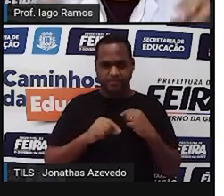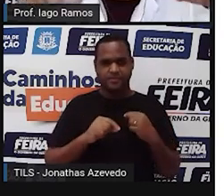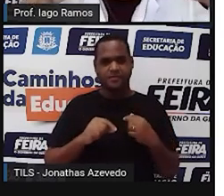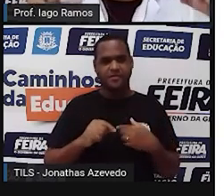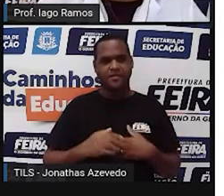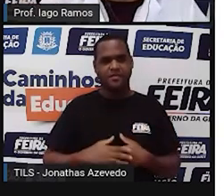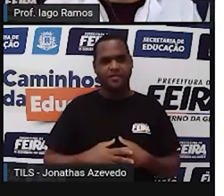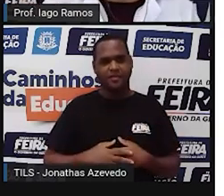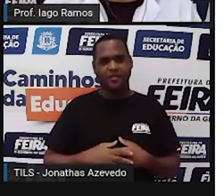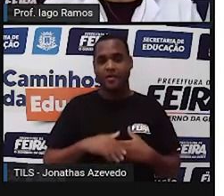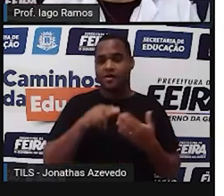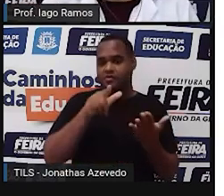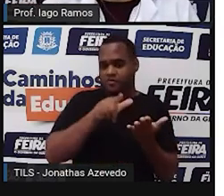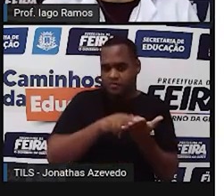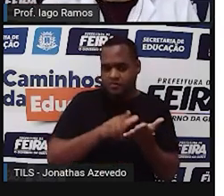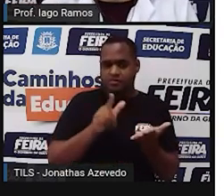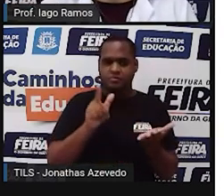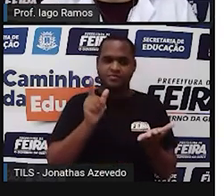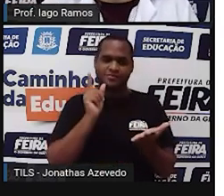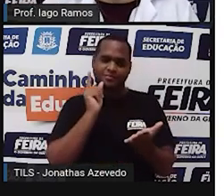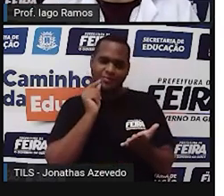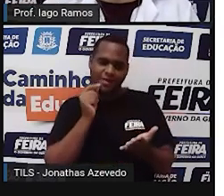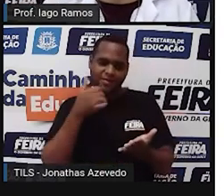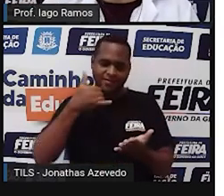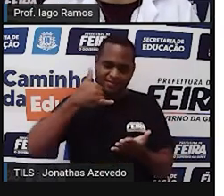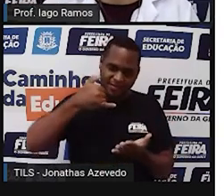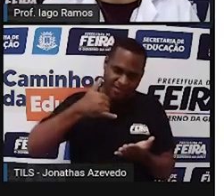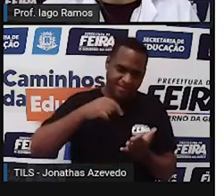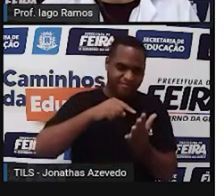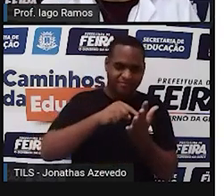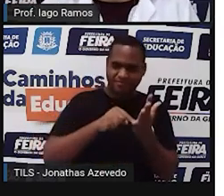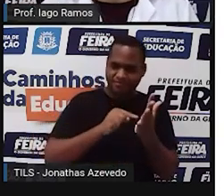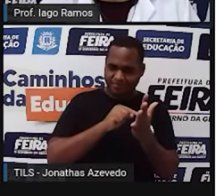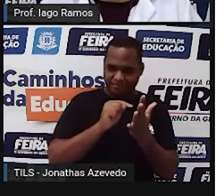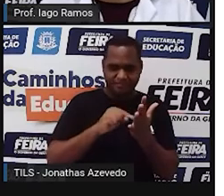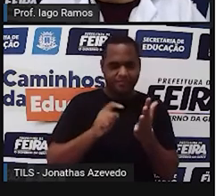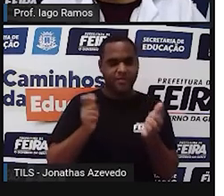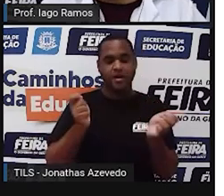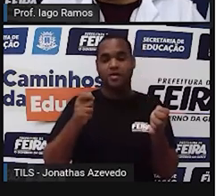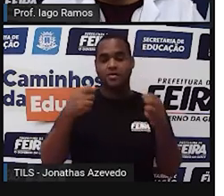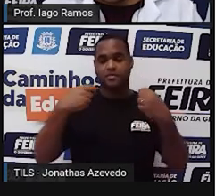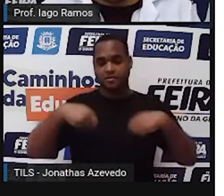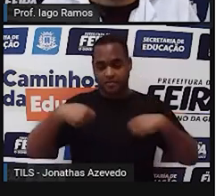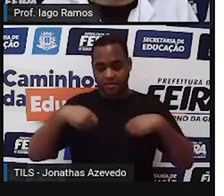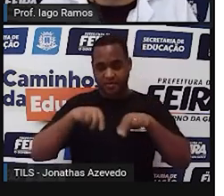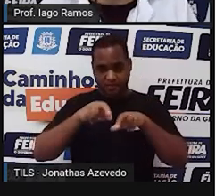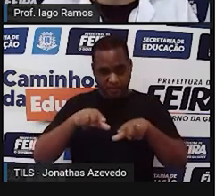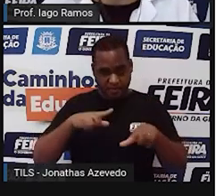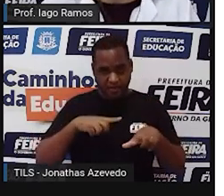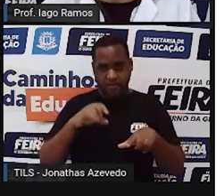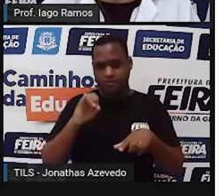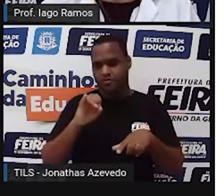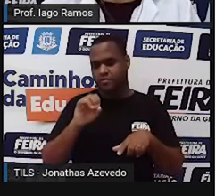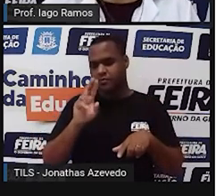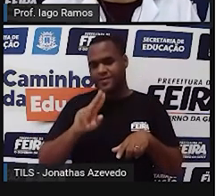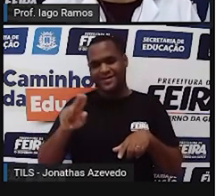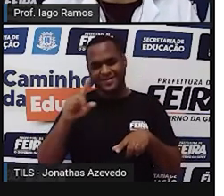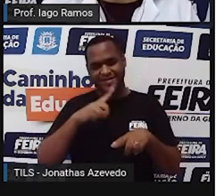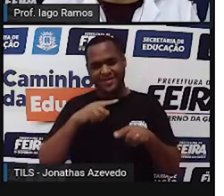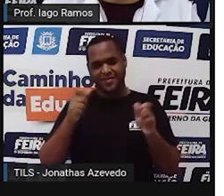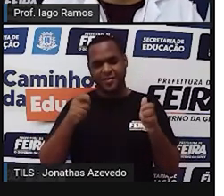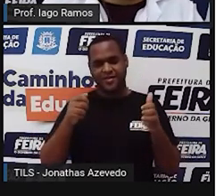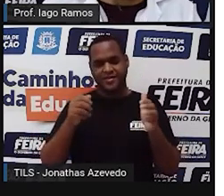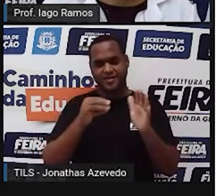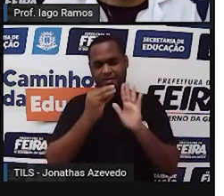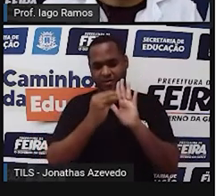ó, pega seu caderninho, pega seu lápis, sua calculadora, a gente vai precisar desses instrumentos, porque a gente vai